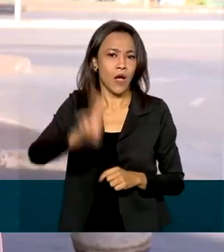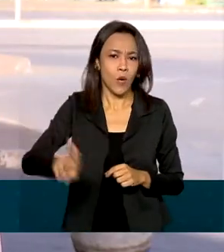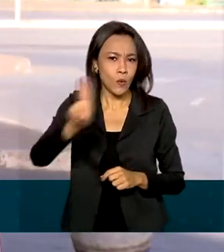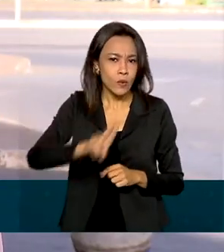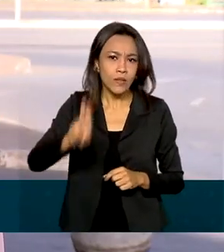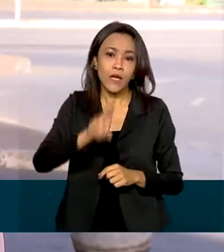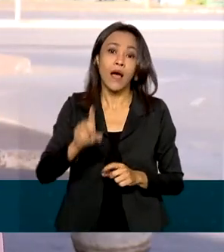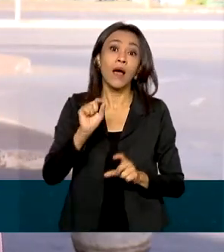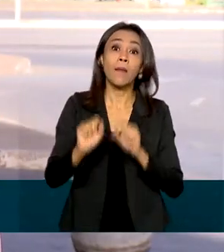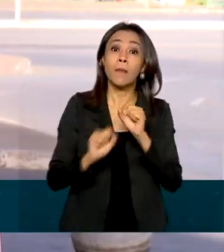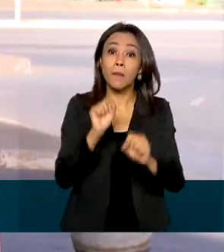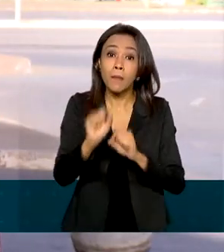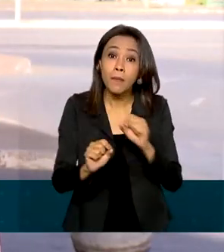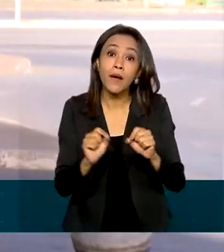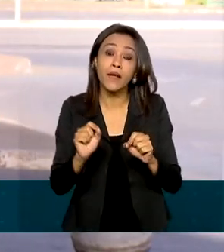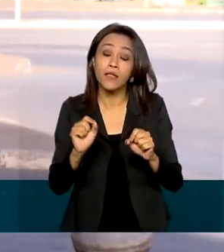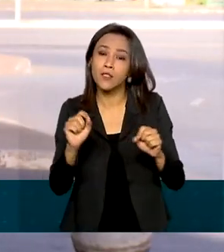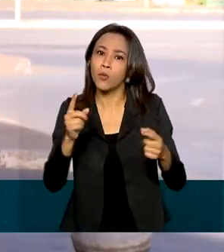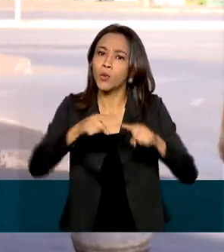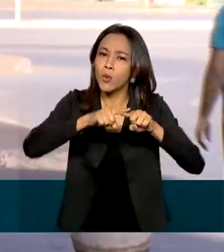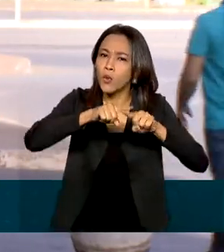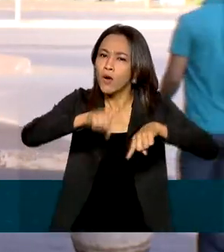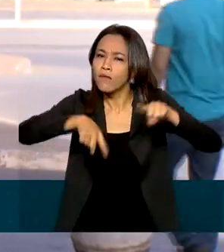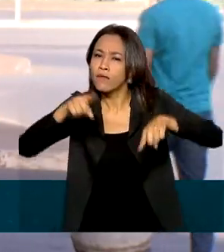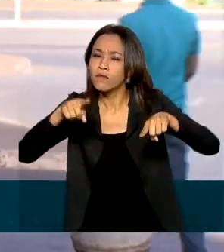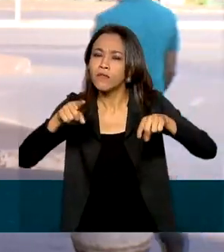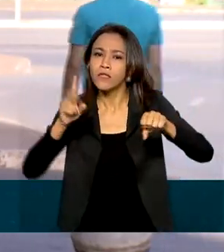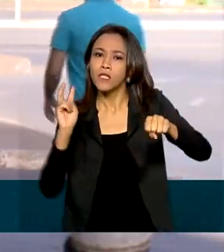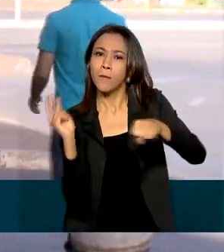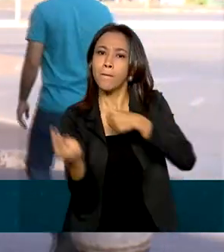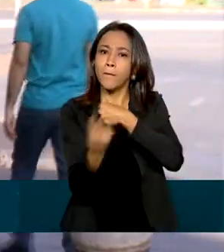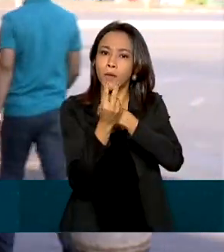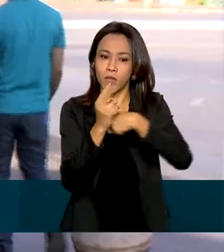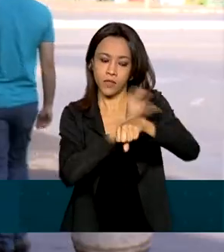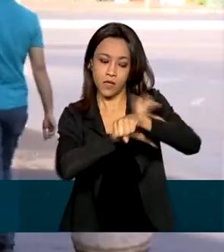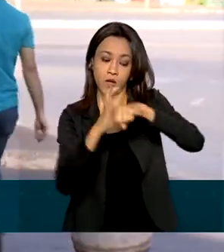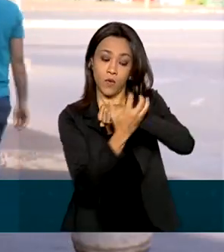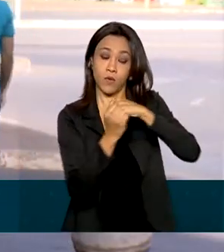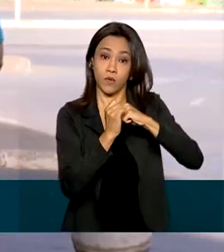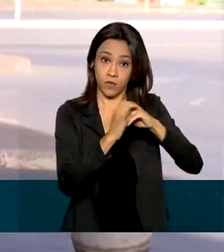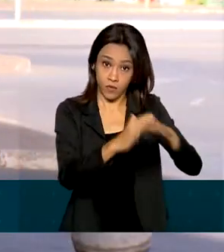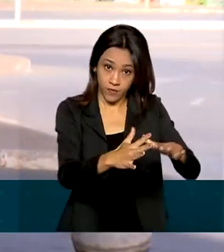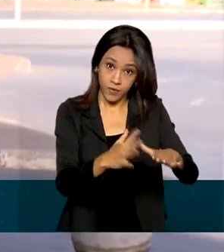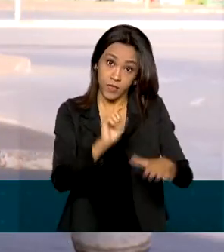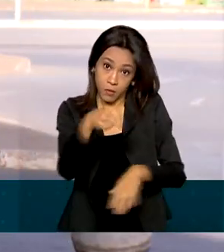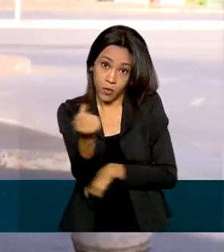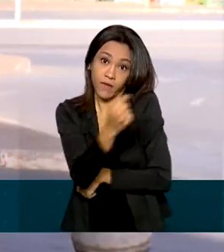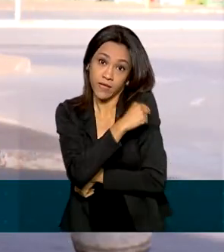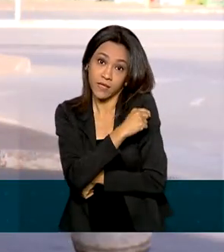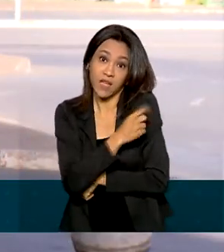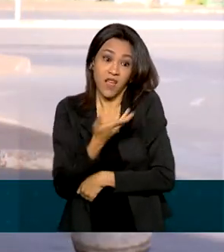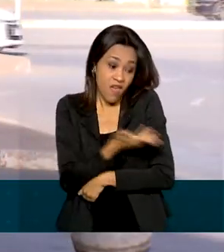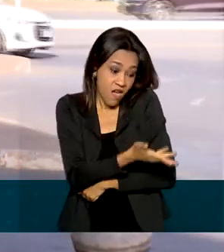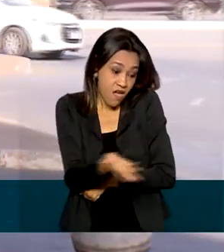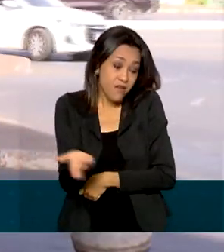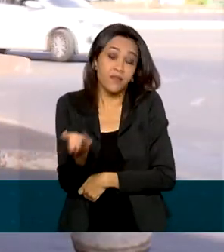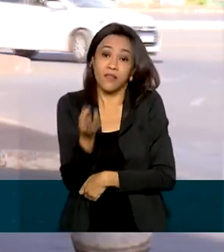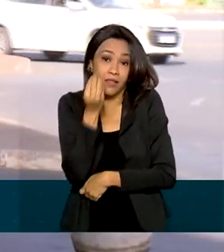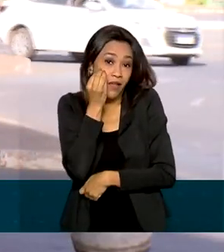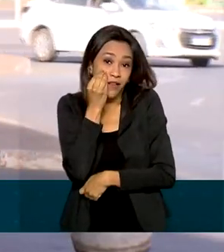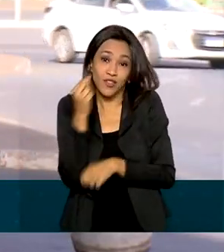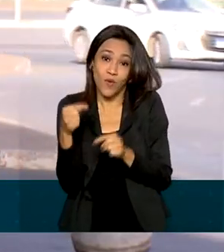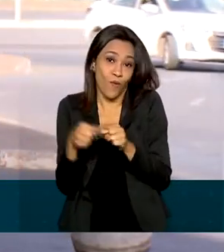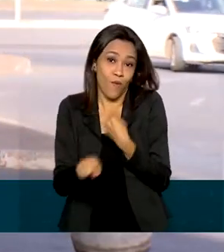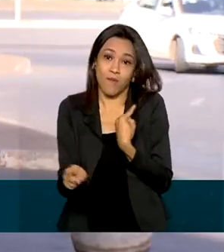de proteção contra o coronavírus após a vacinação. E por um motivo muito simples, esses testes não foram feitos para